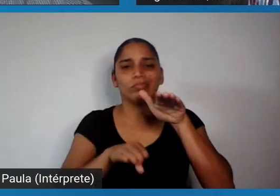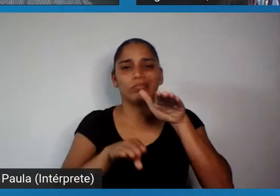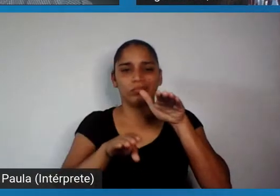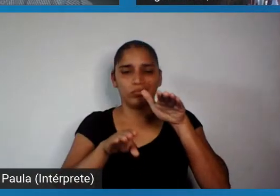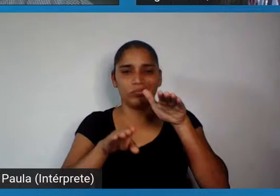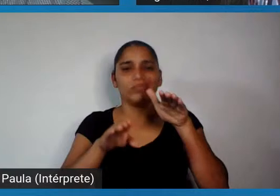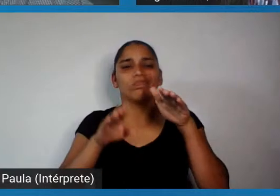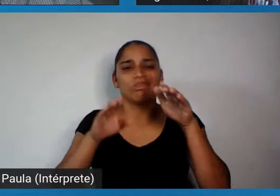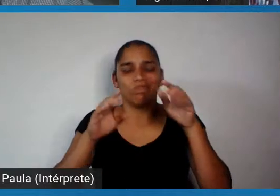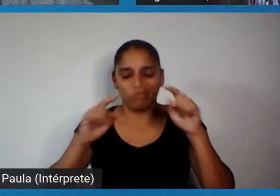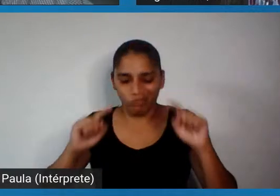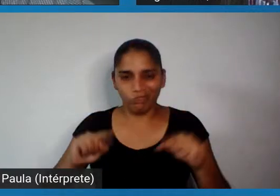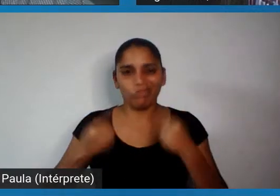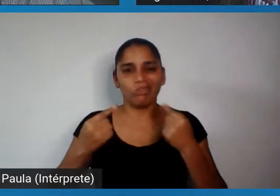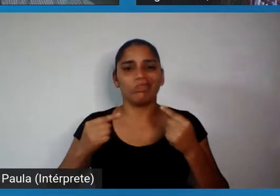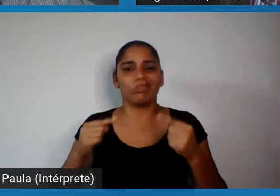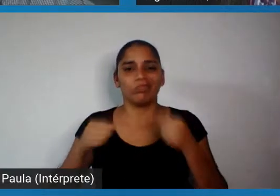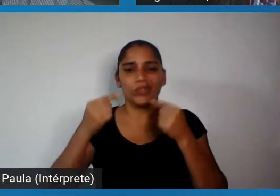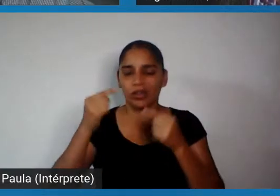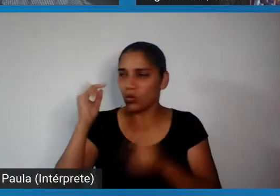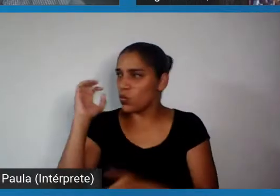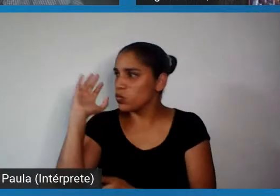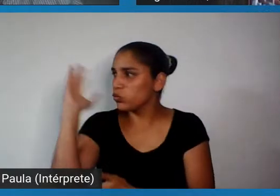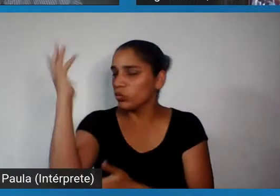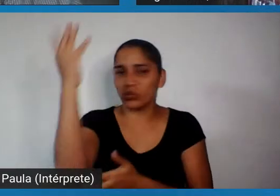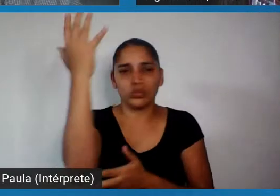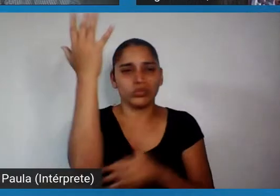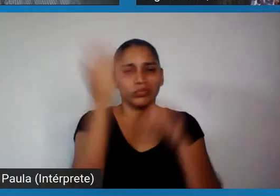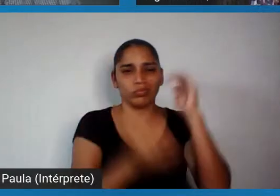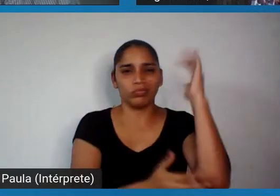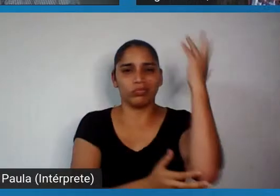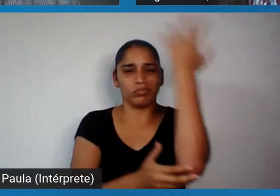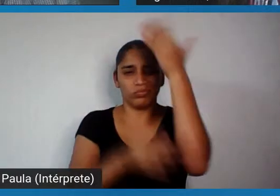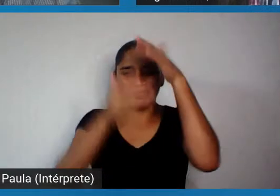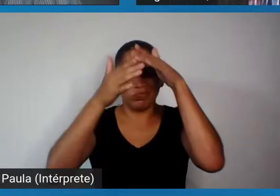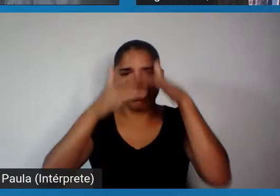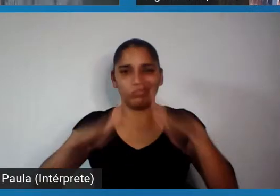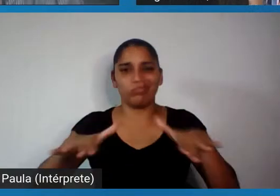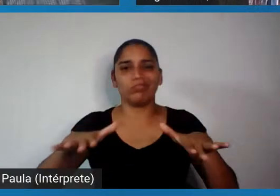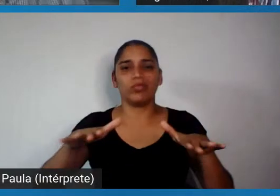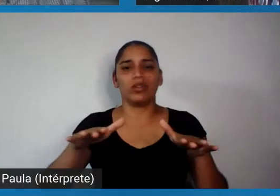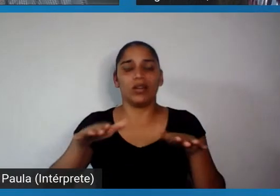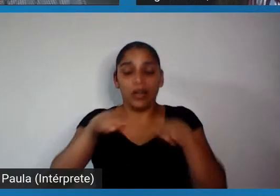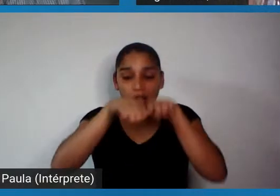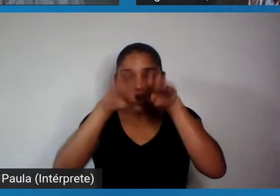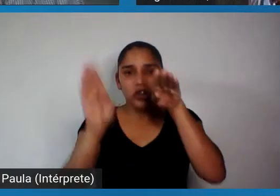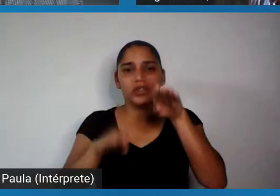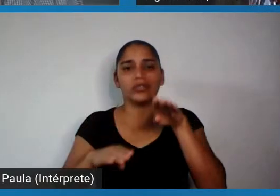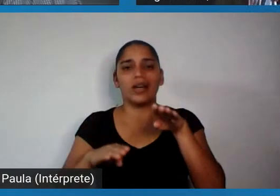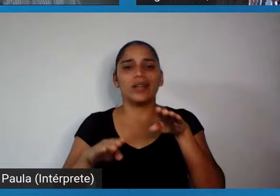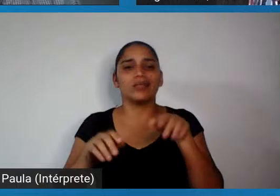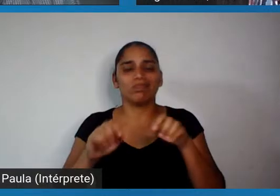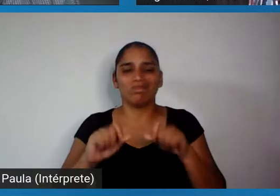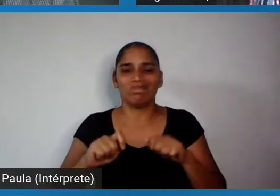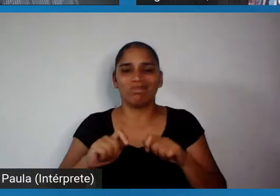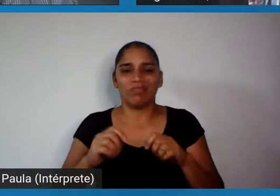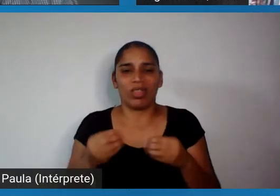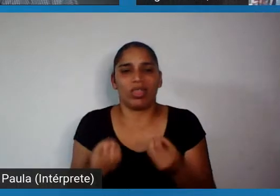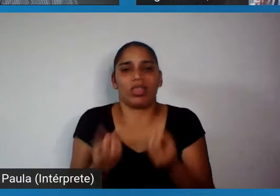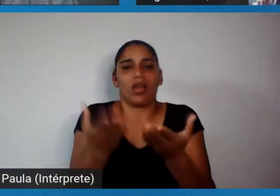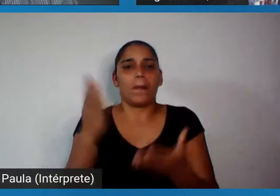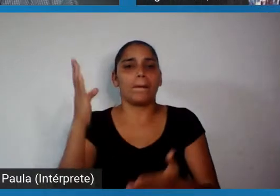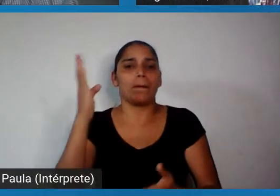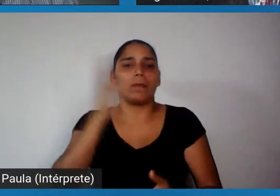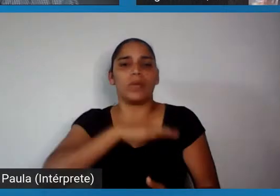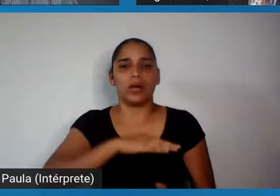ameaçam a sustentabilidade ambiental. As desigualdades fazem mal à saúde e fazem mal ao meio ambiente.